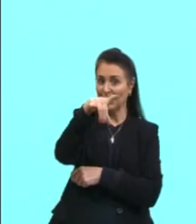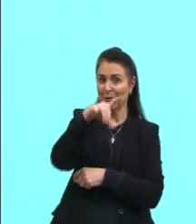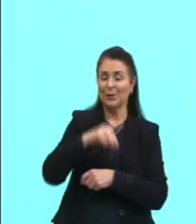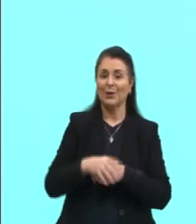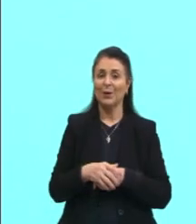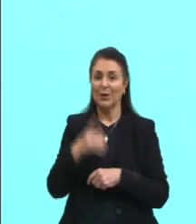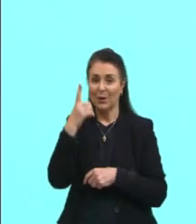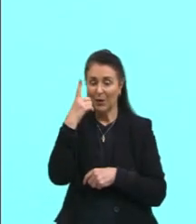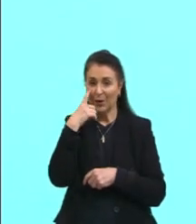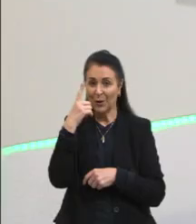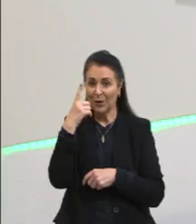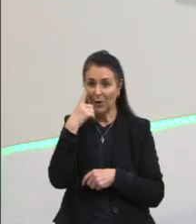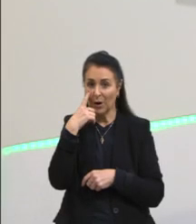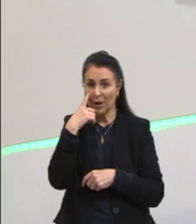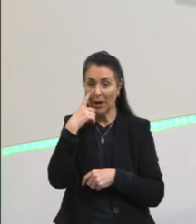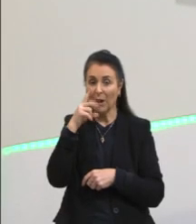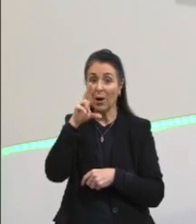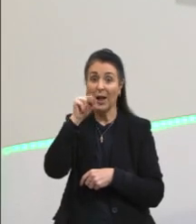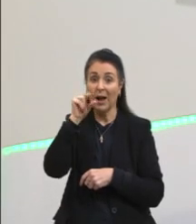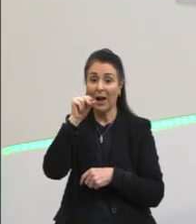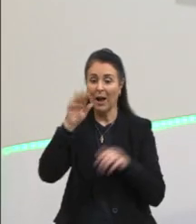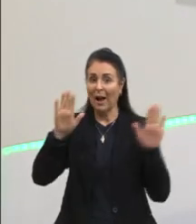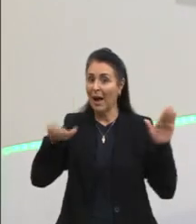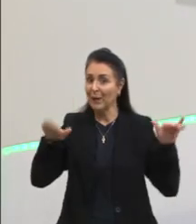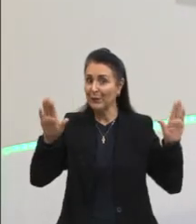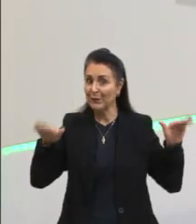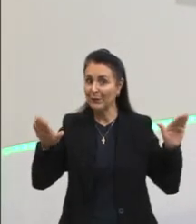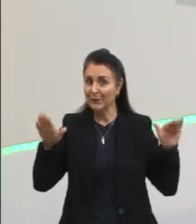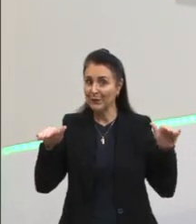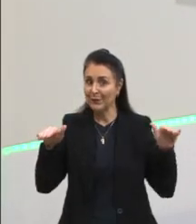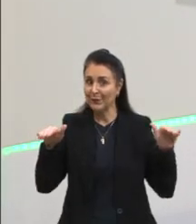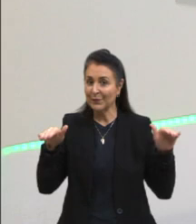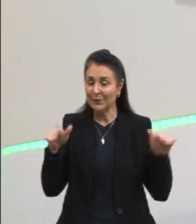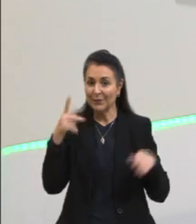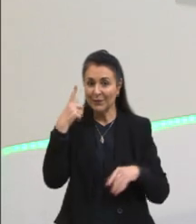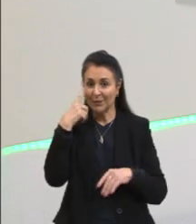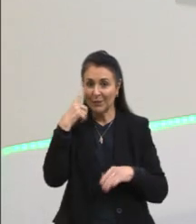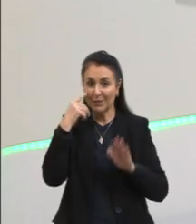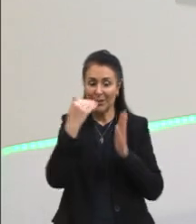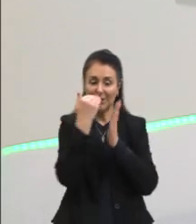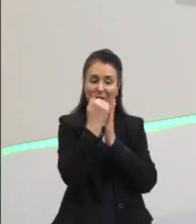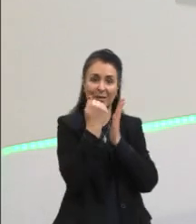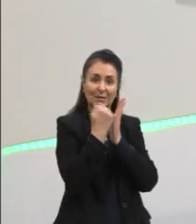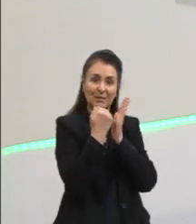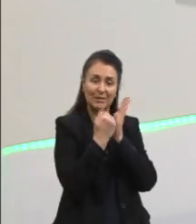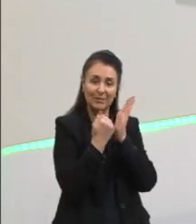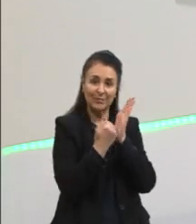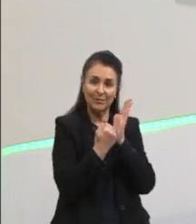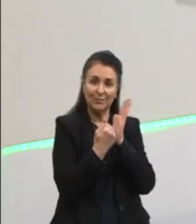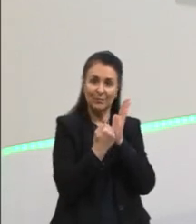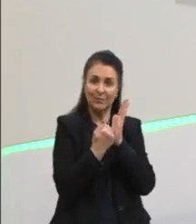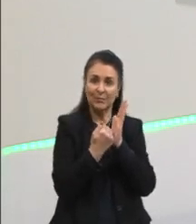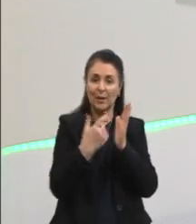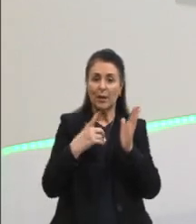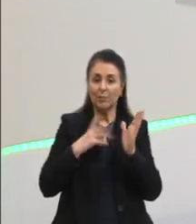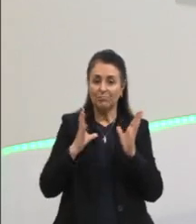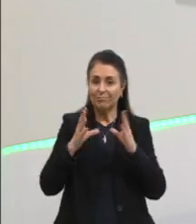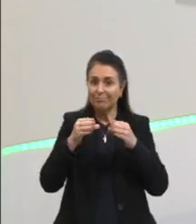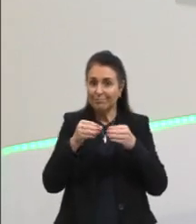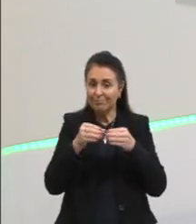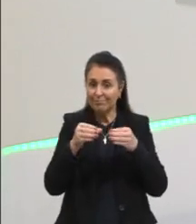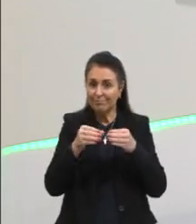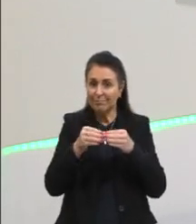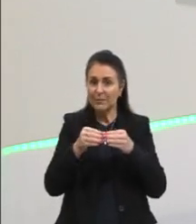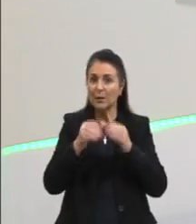Estão falando sobre as aves agora, né? Então, uma classificação, de acordo com o voo delas, podem